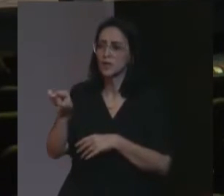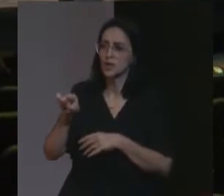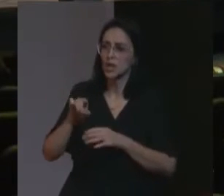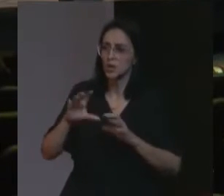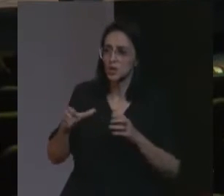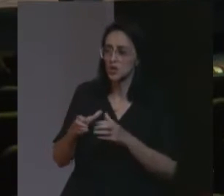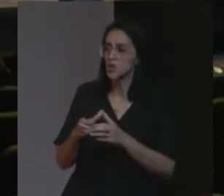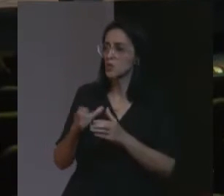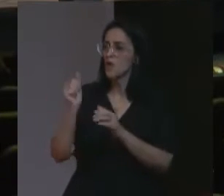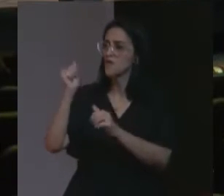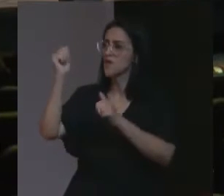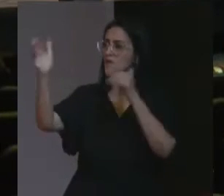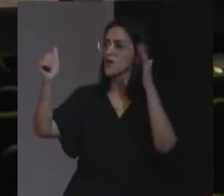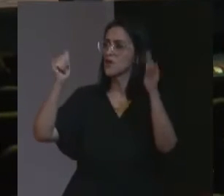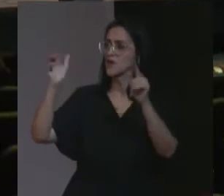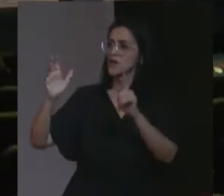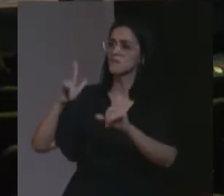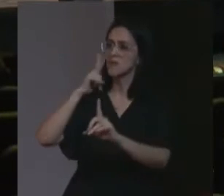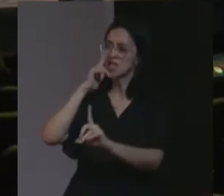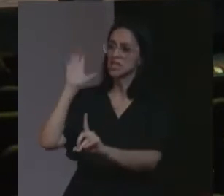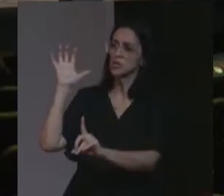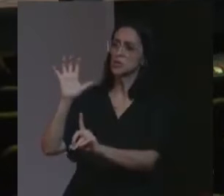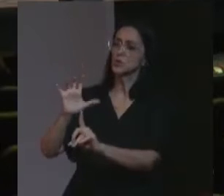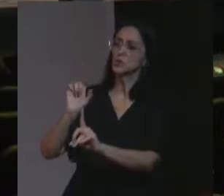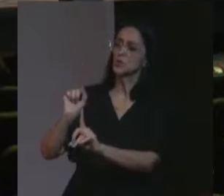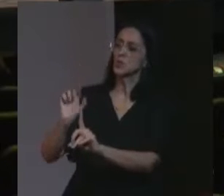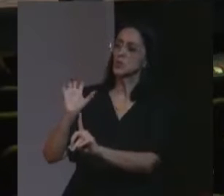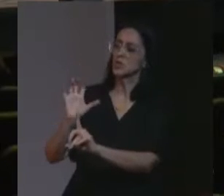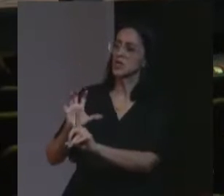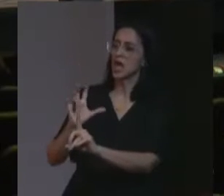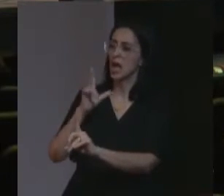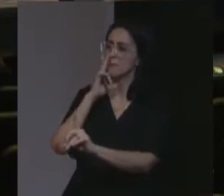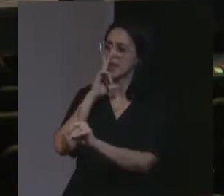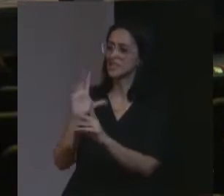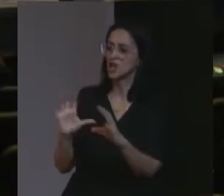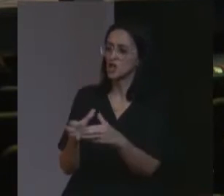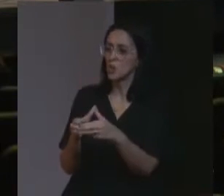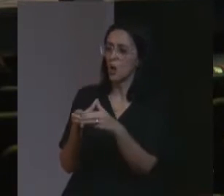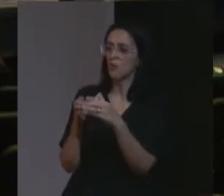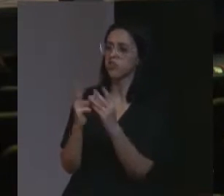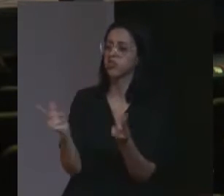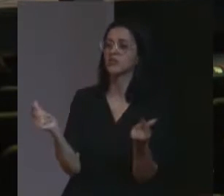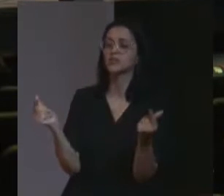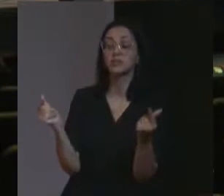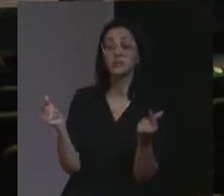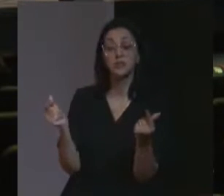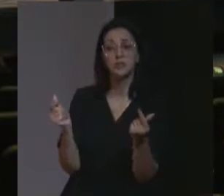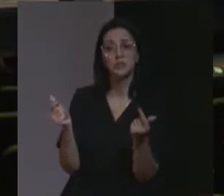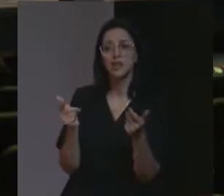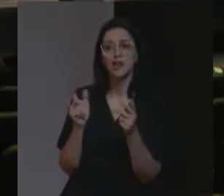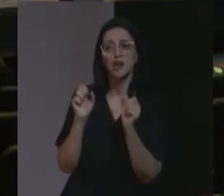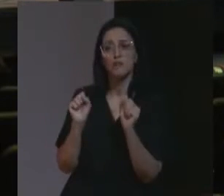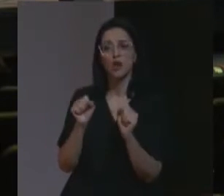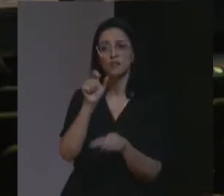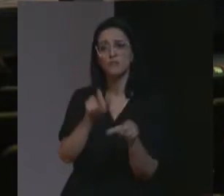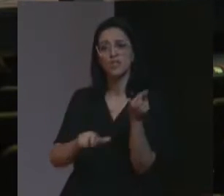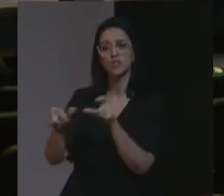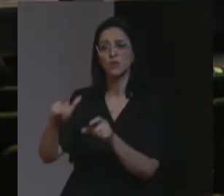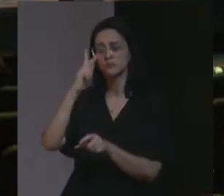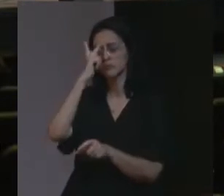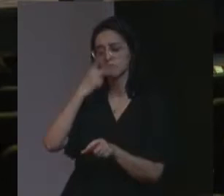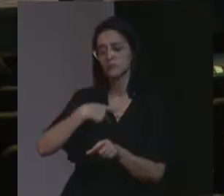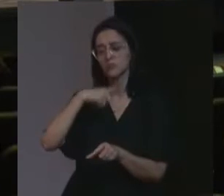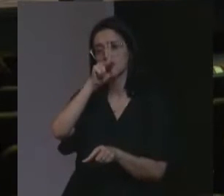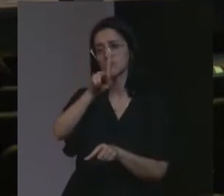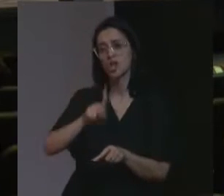forma, externas, a sua própria compreensão, que ele deixa de existir, como grupo, ele pode até, as pessoas, individualmente,